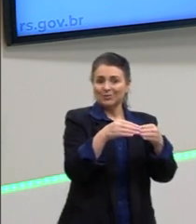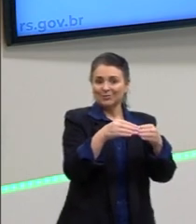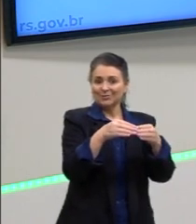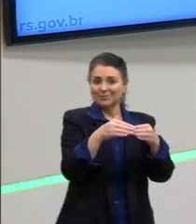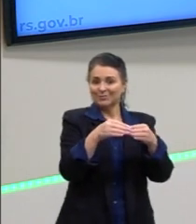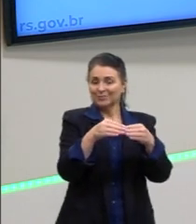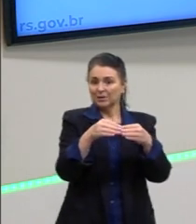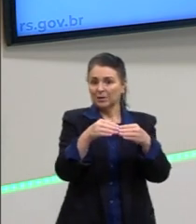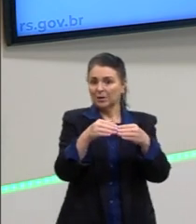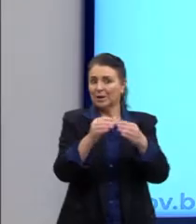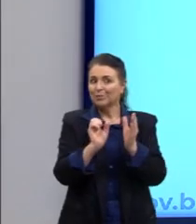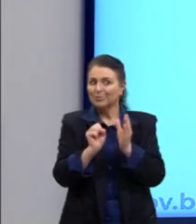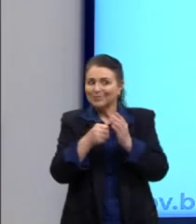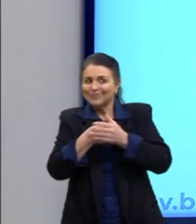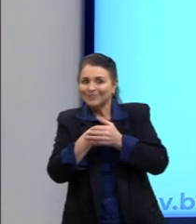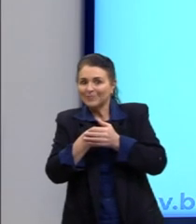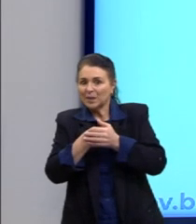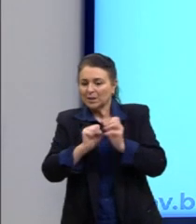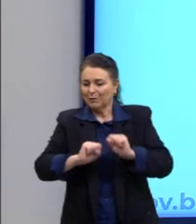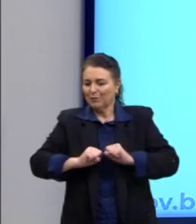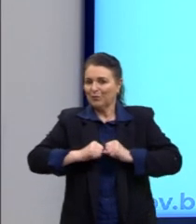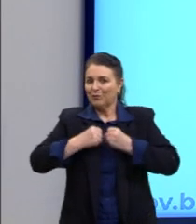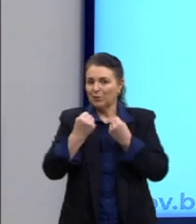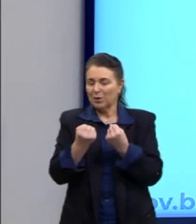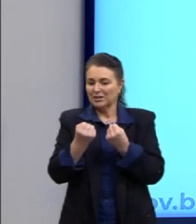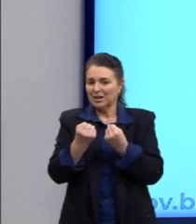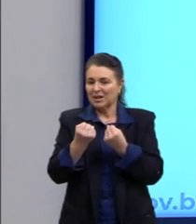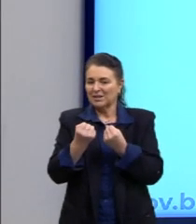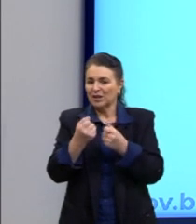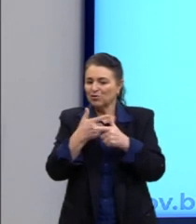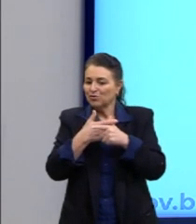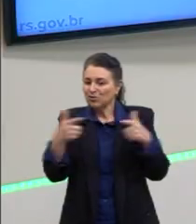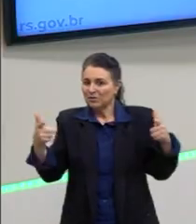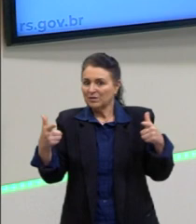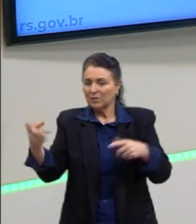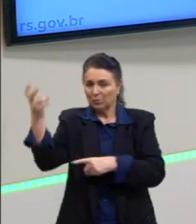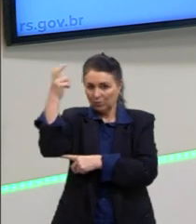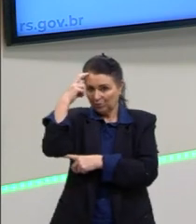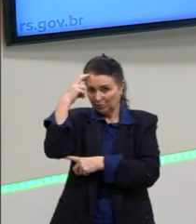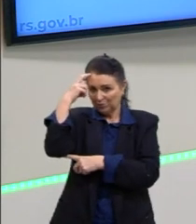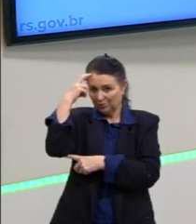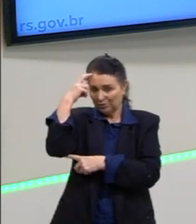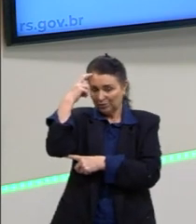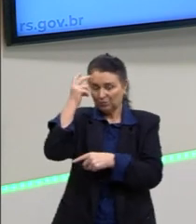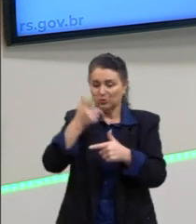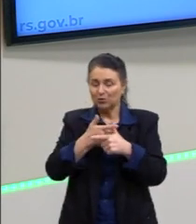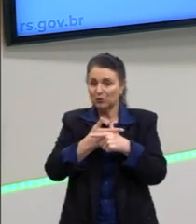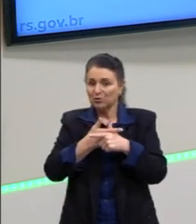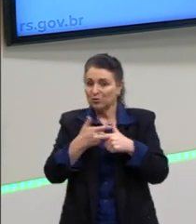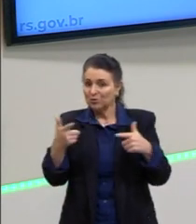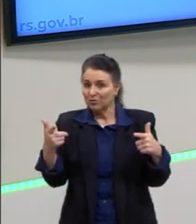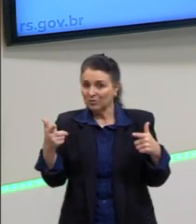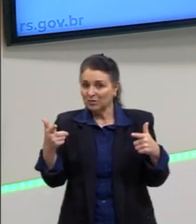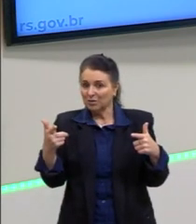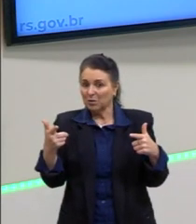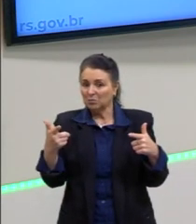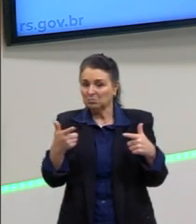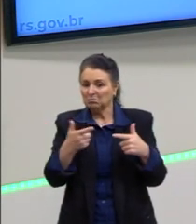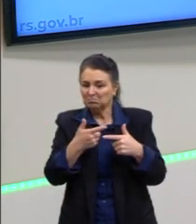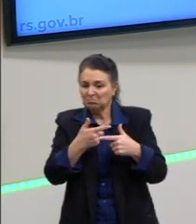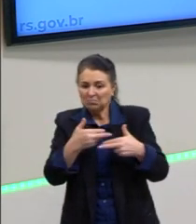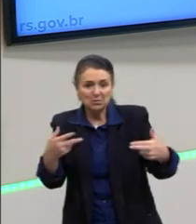né? Para camuflar essa força, essa divisão cultural, divisão de, divisão de bens,